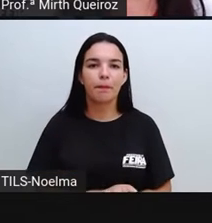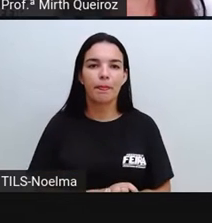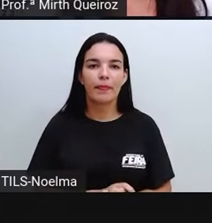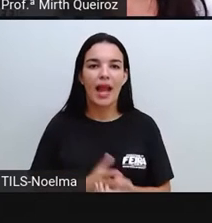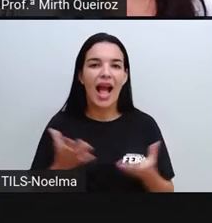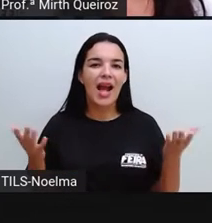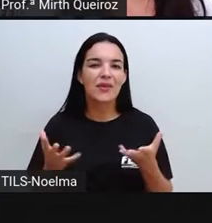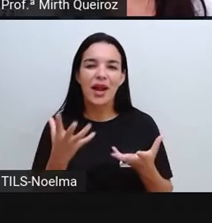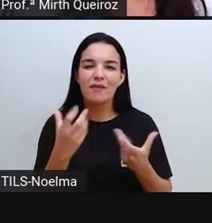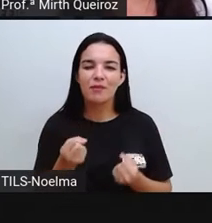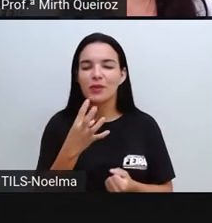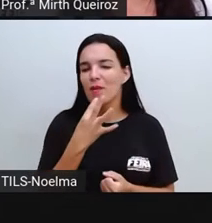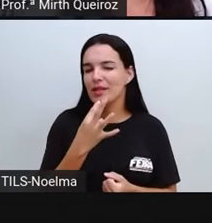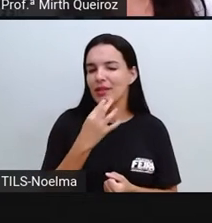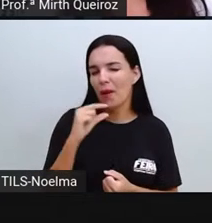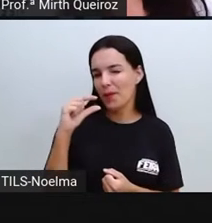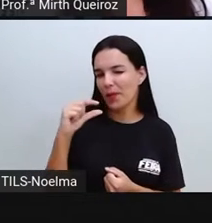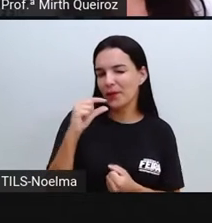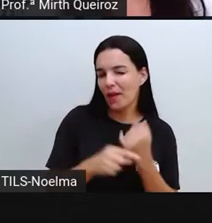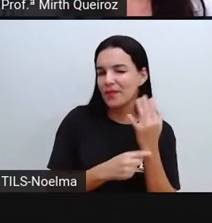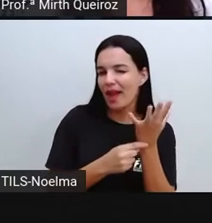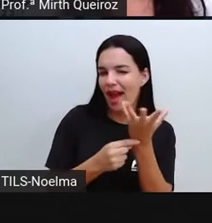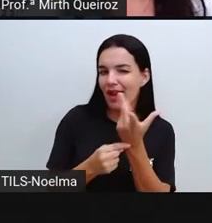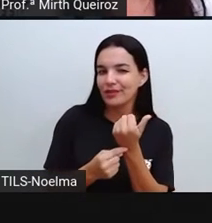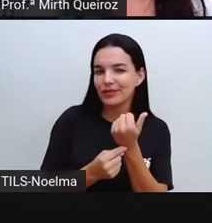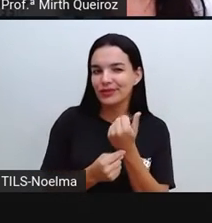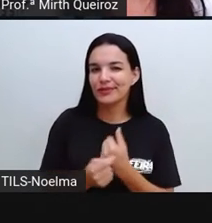Vamos conhecer um pouquinho mais essa arte?